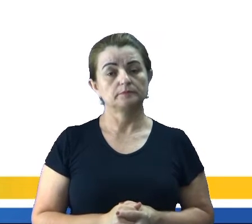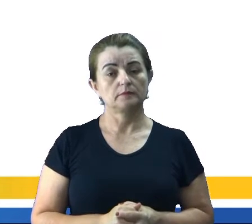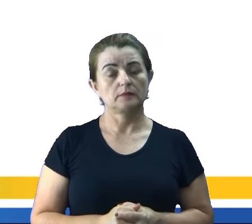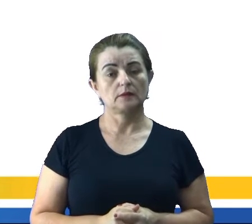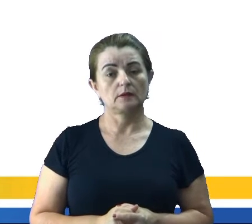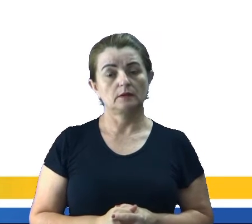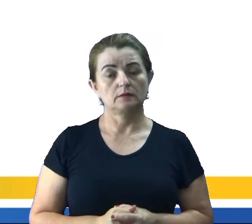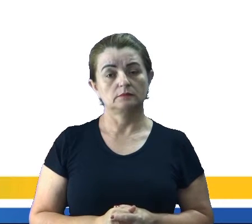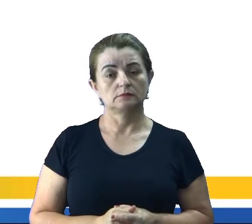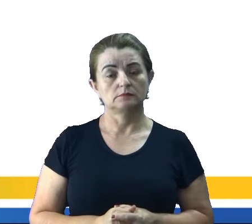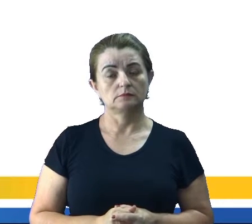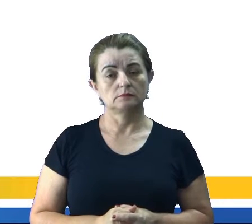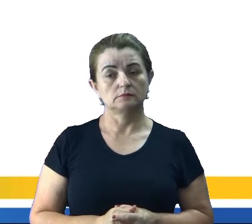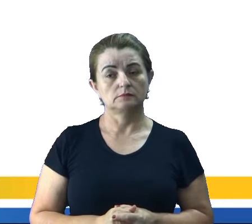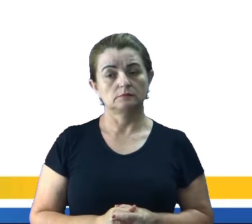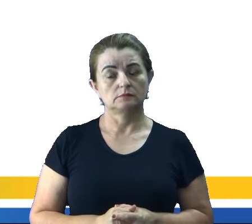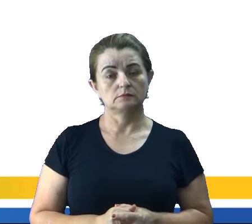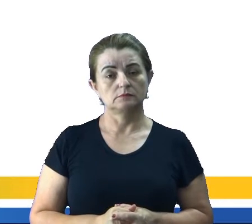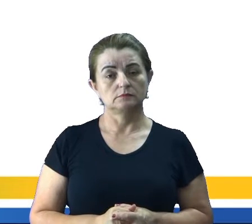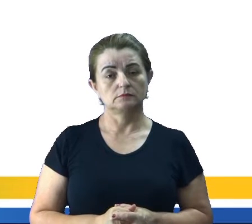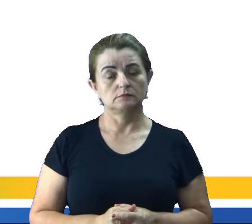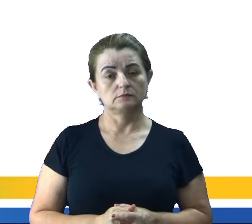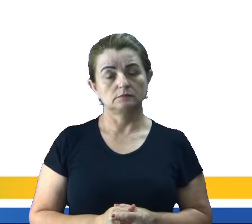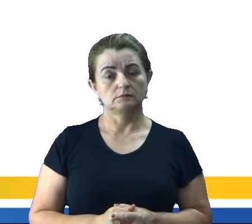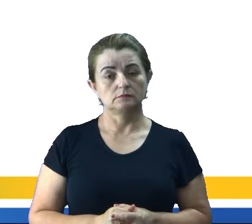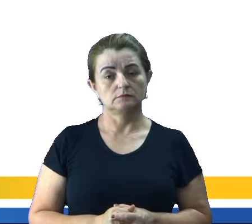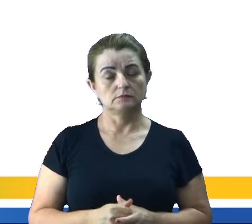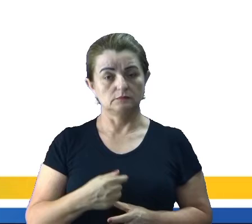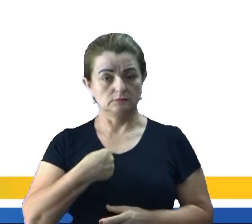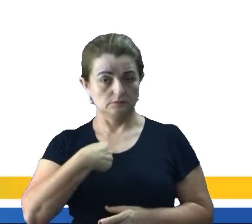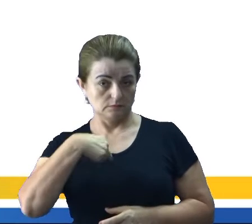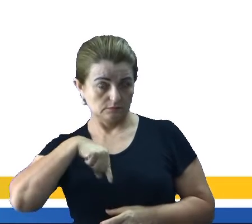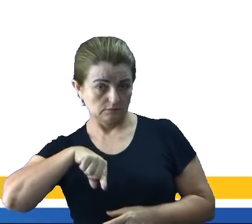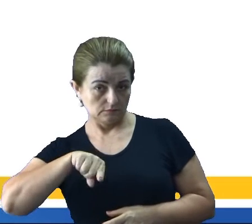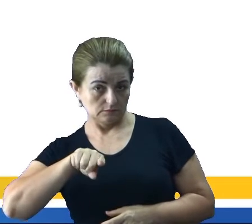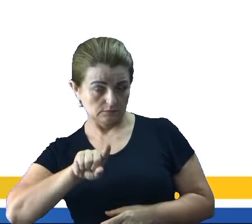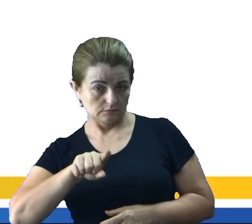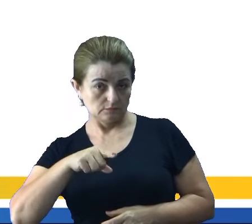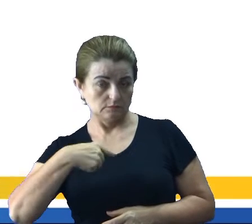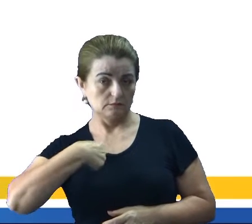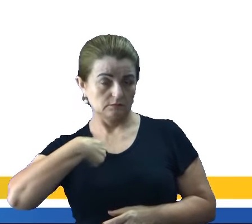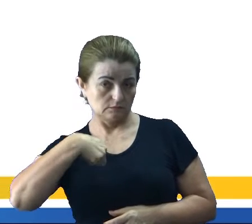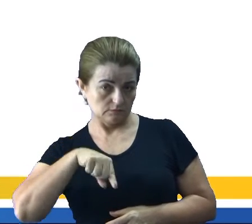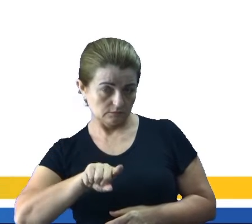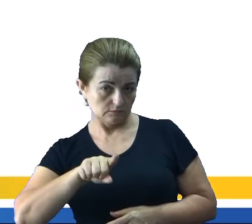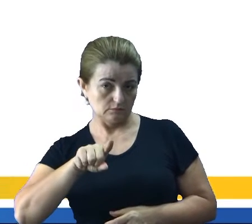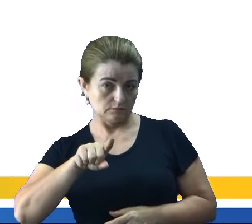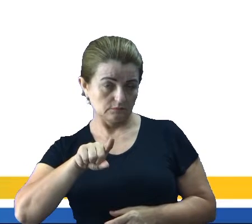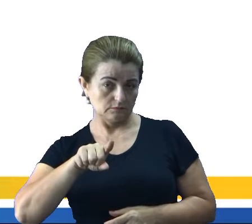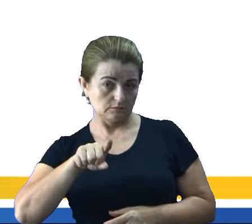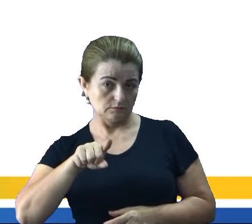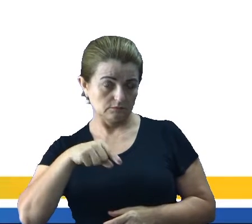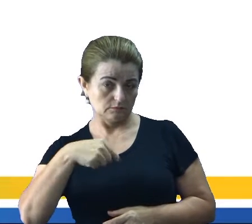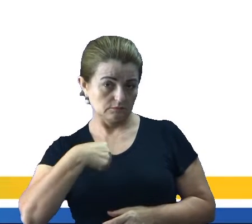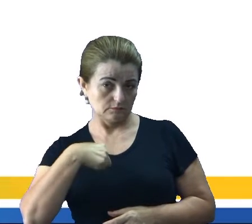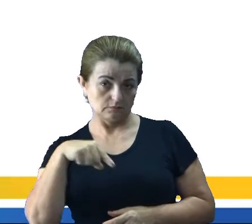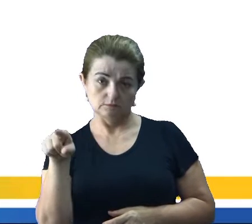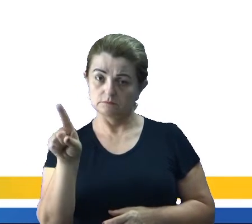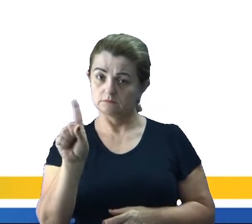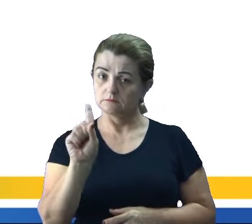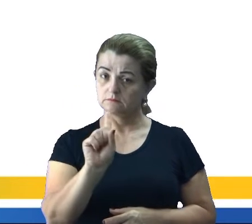I will go Will I go I won't go No caso Eu vou Eu vou E eu não vou